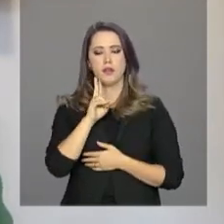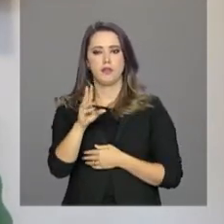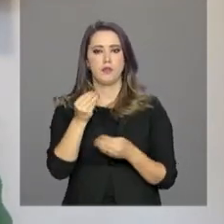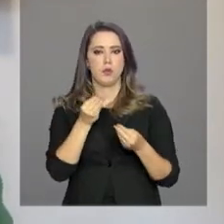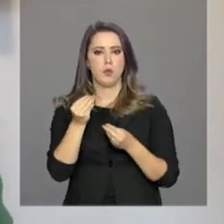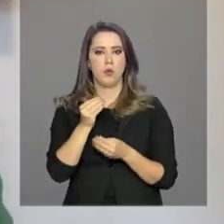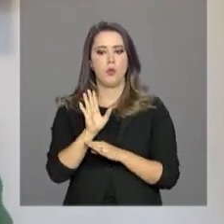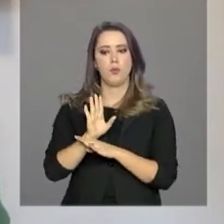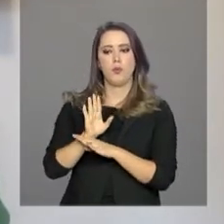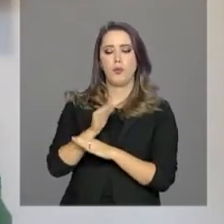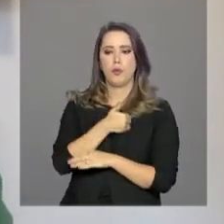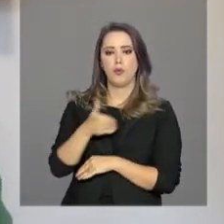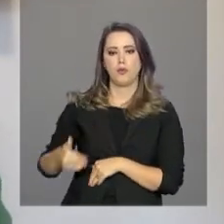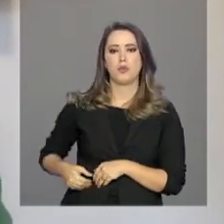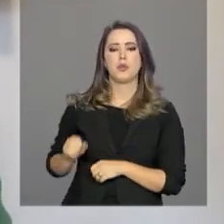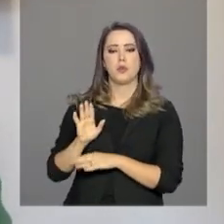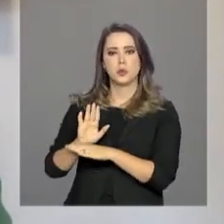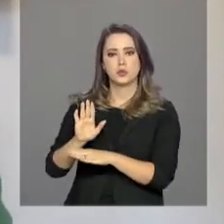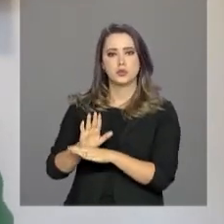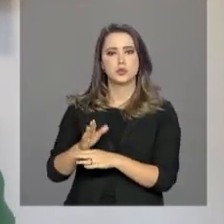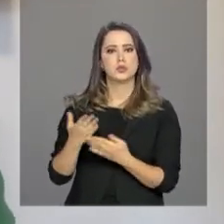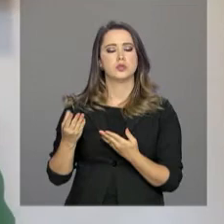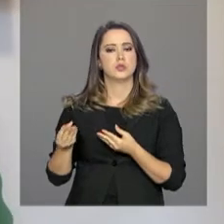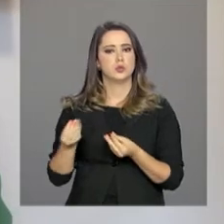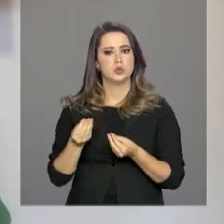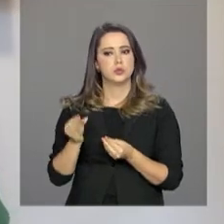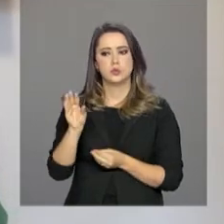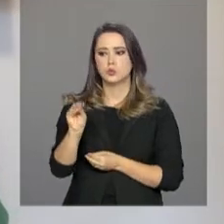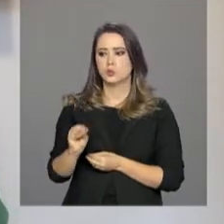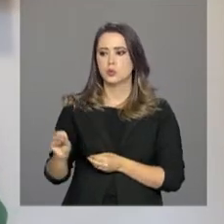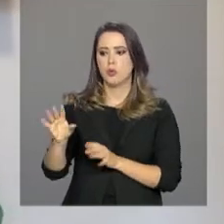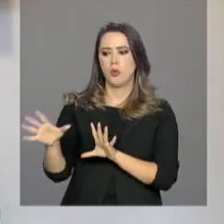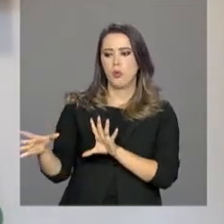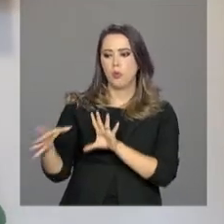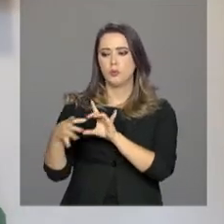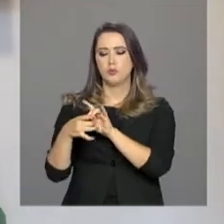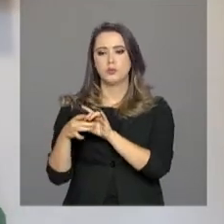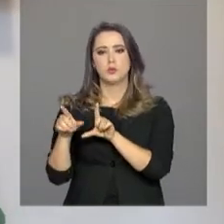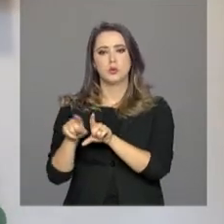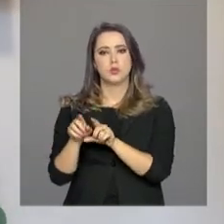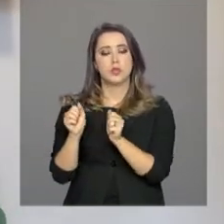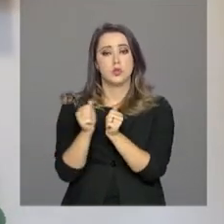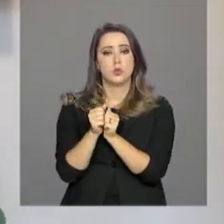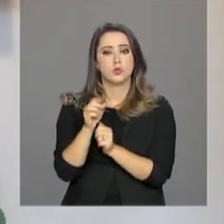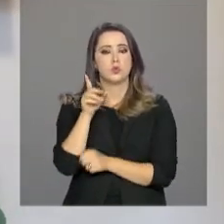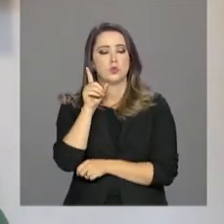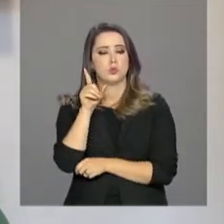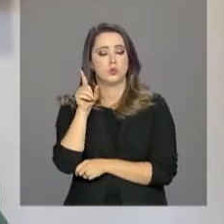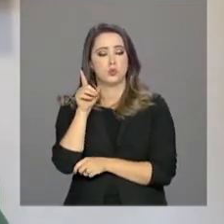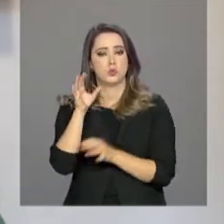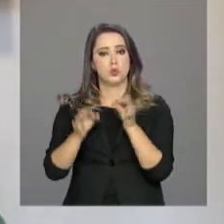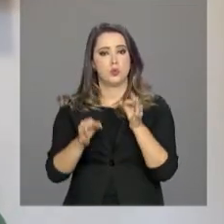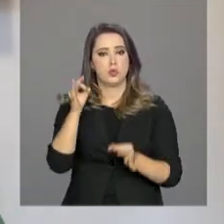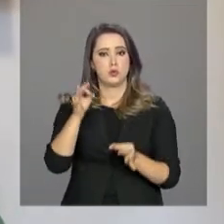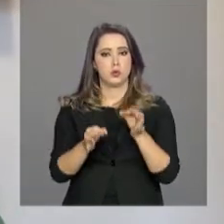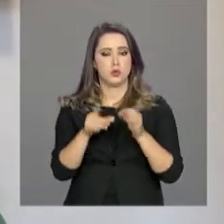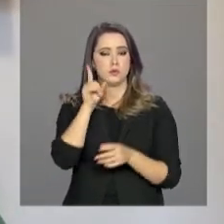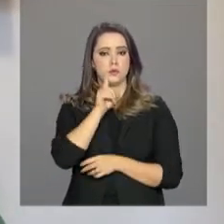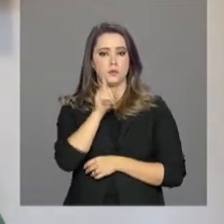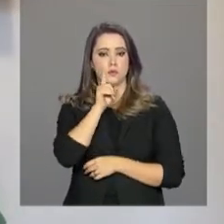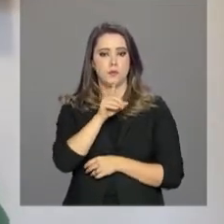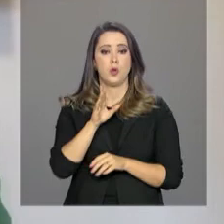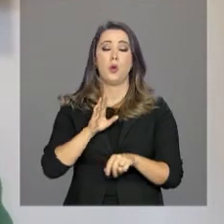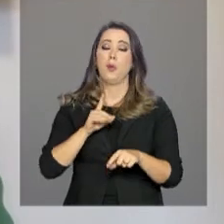governo pode dar algum apoio nessa situação da interação com a Justiça norte-americana, porque a Justiça norte-americana